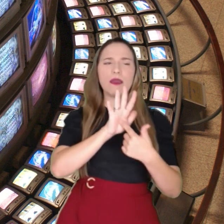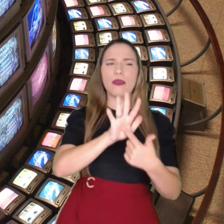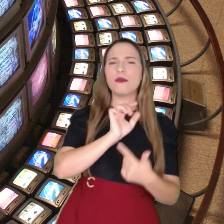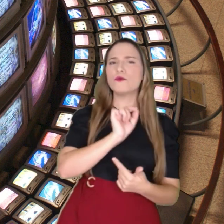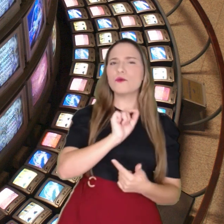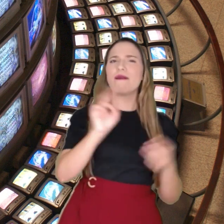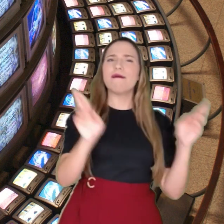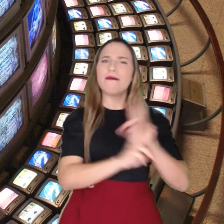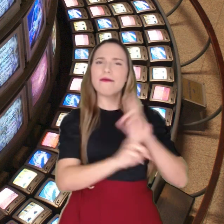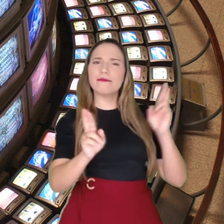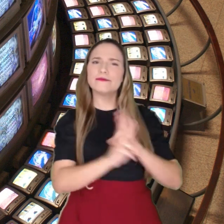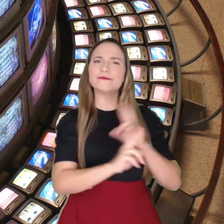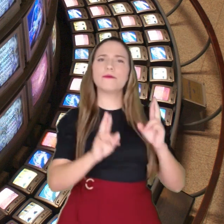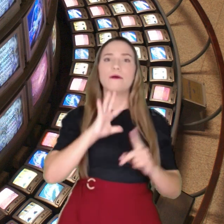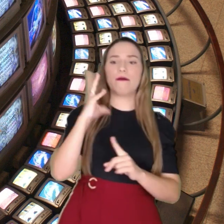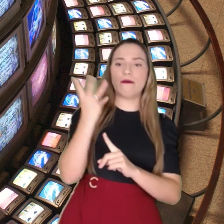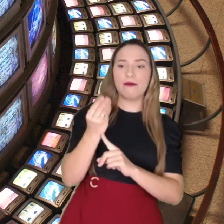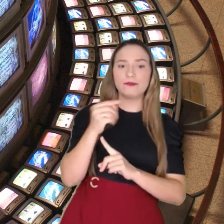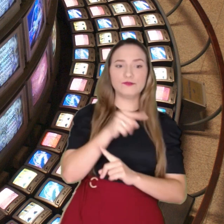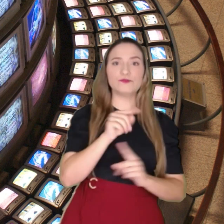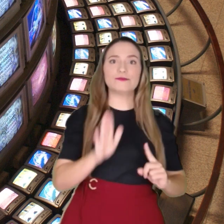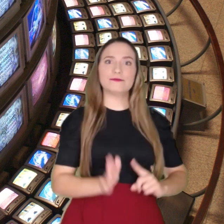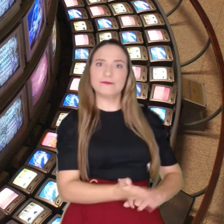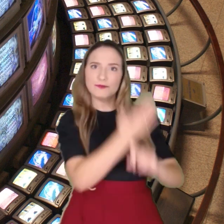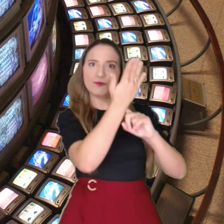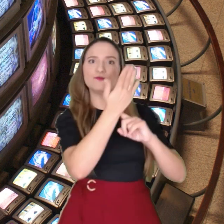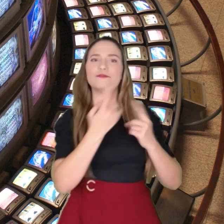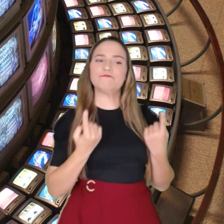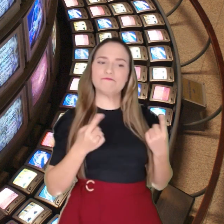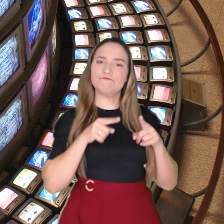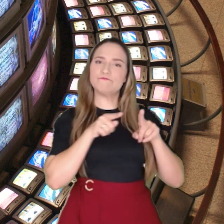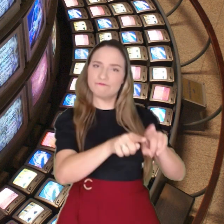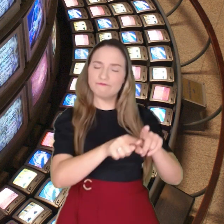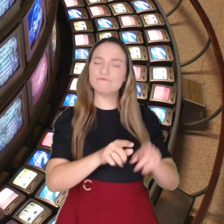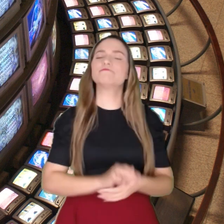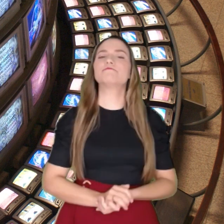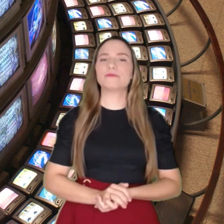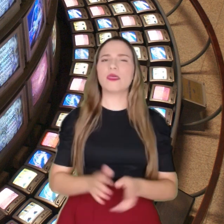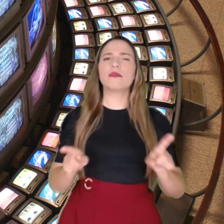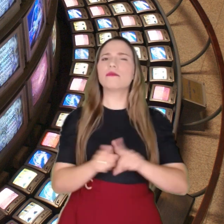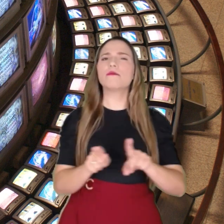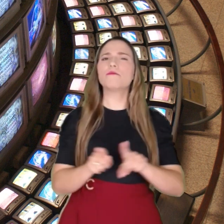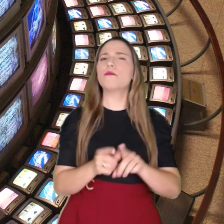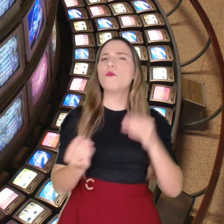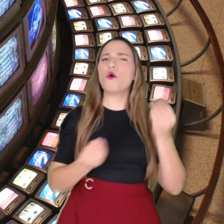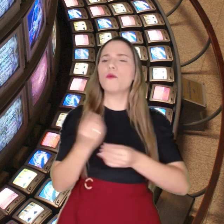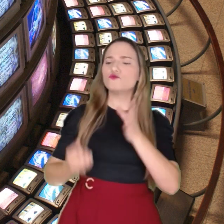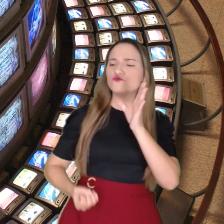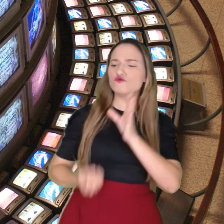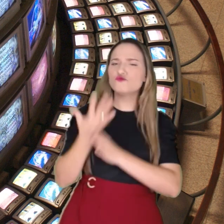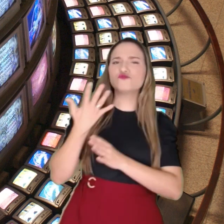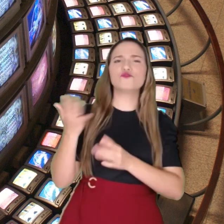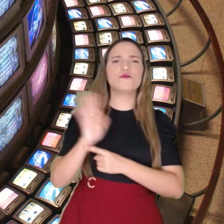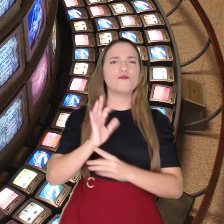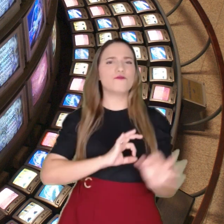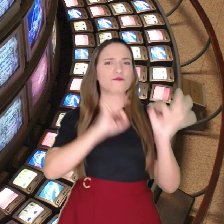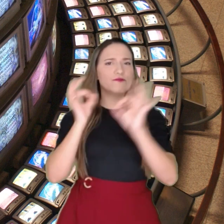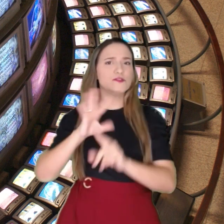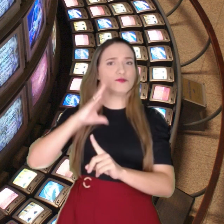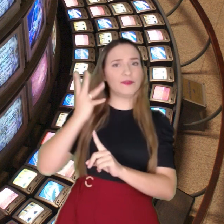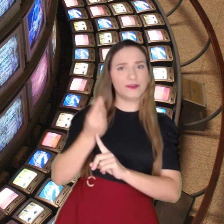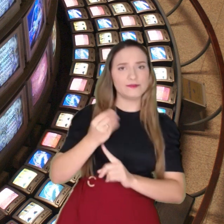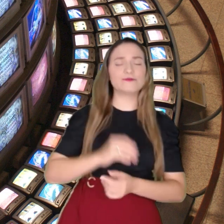sobre a relação entre a arte e a tecnologia, também como surgiu a videoarte